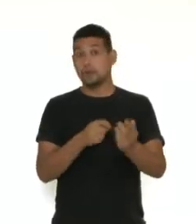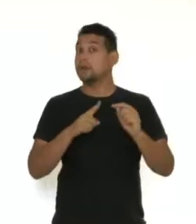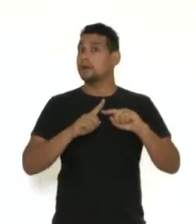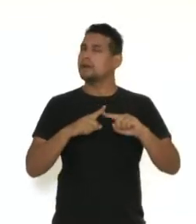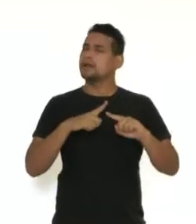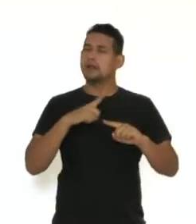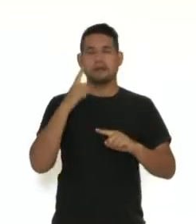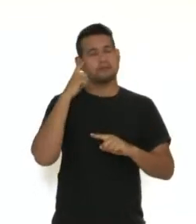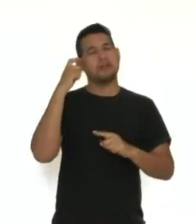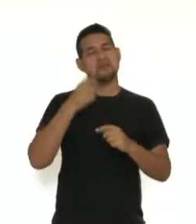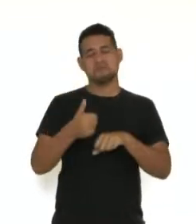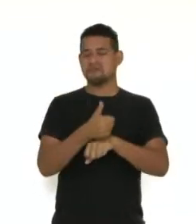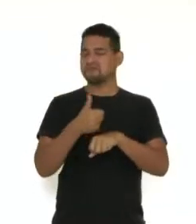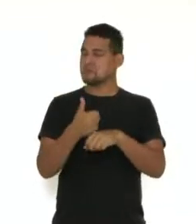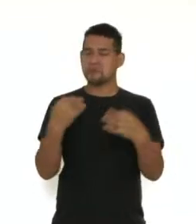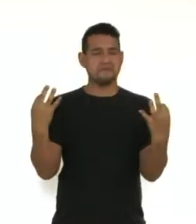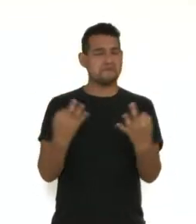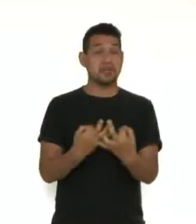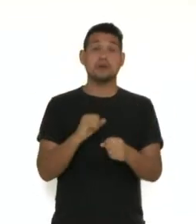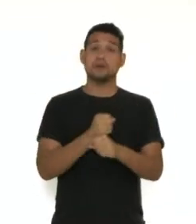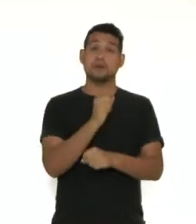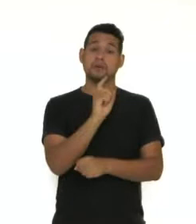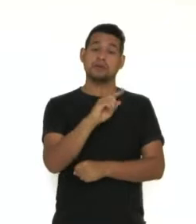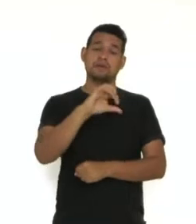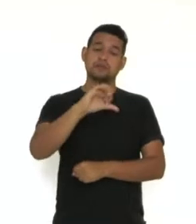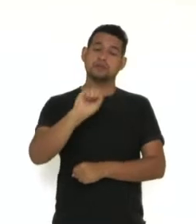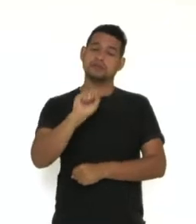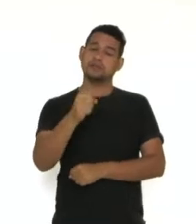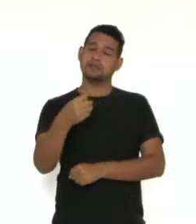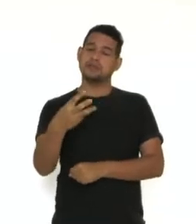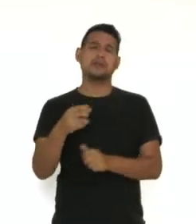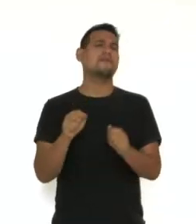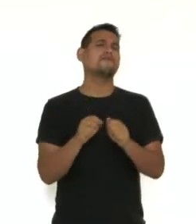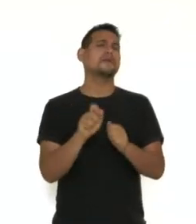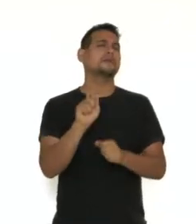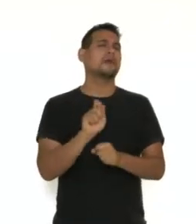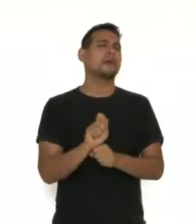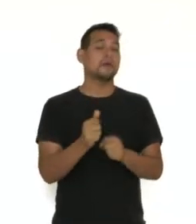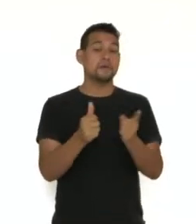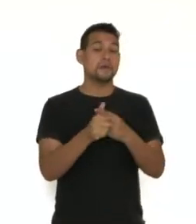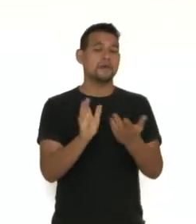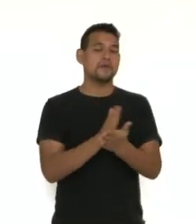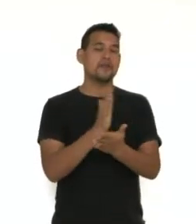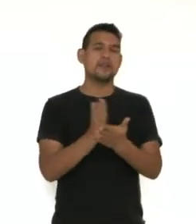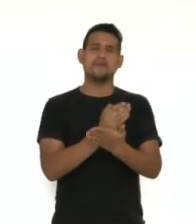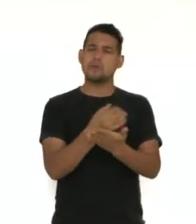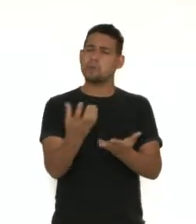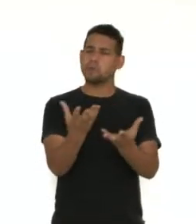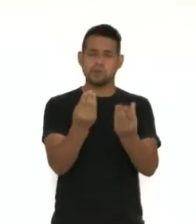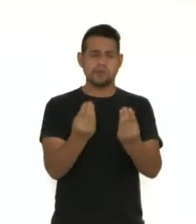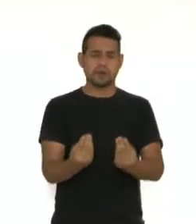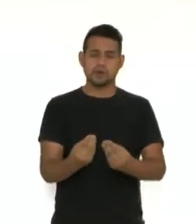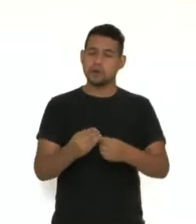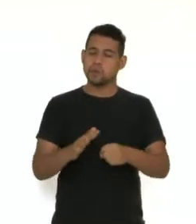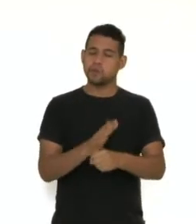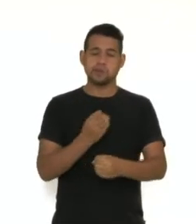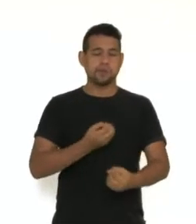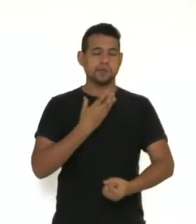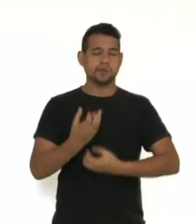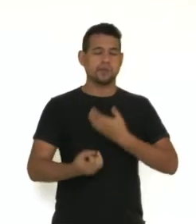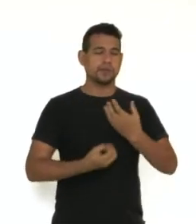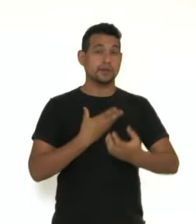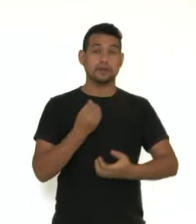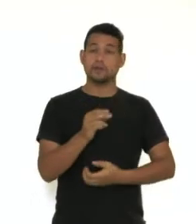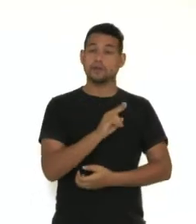com essa brilhante carreira, em 1983, publica o seu primeiro livro de poesias, intitulado Raiz de